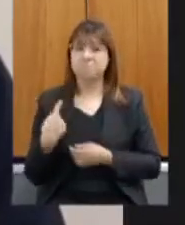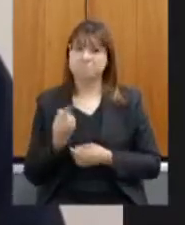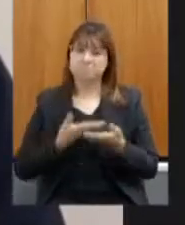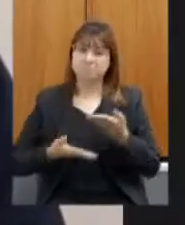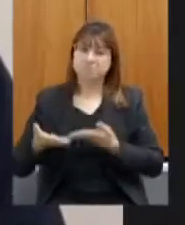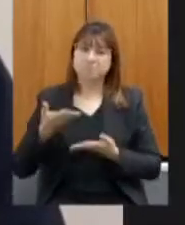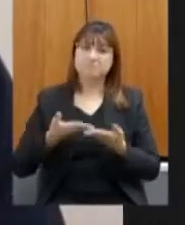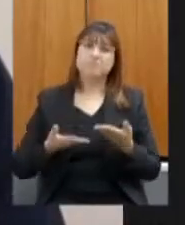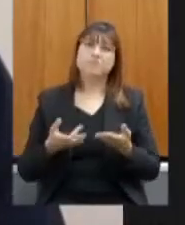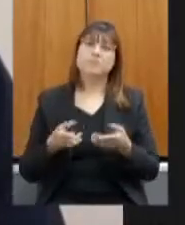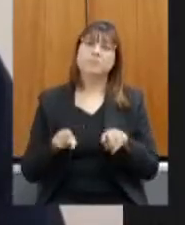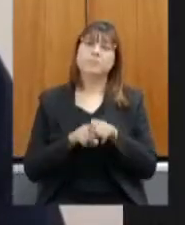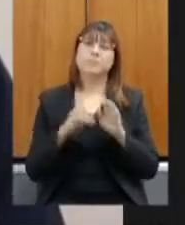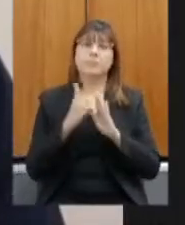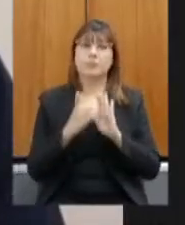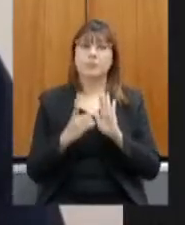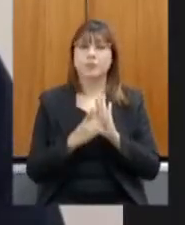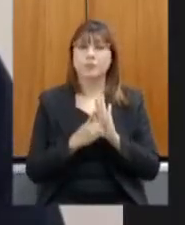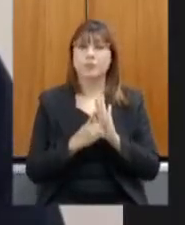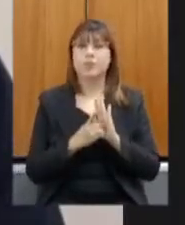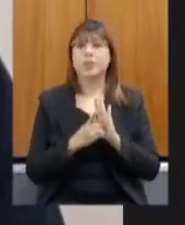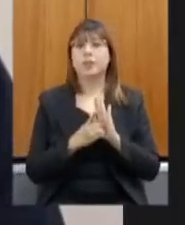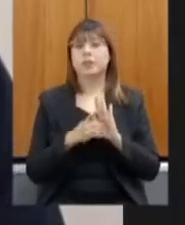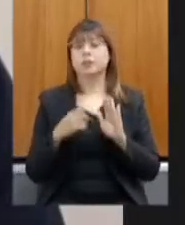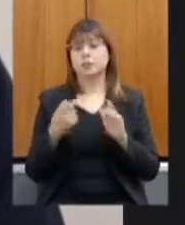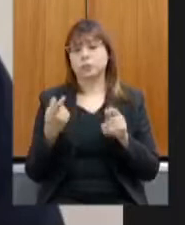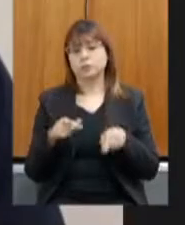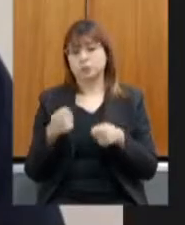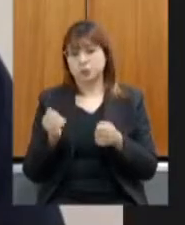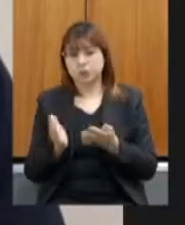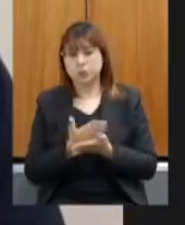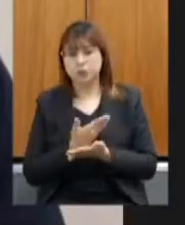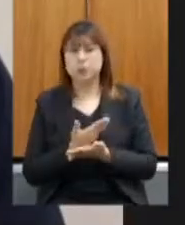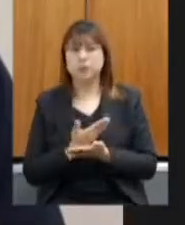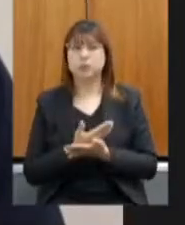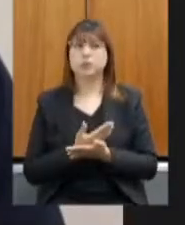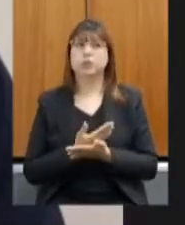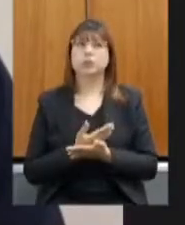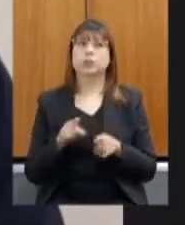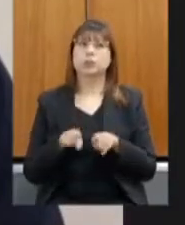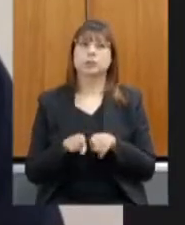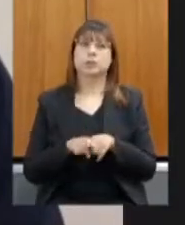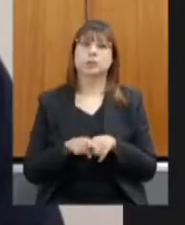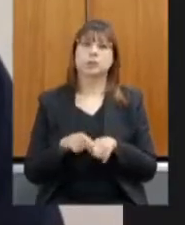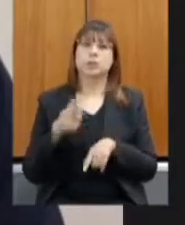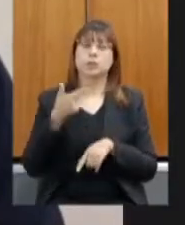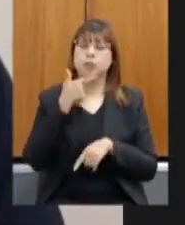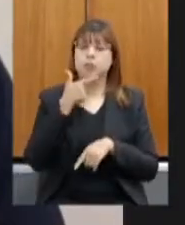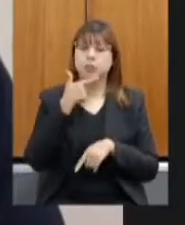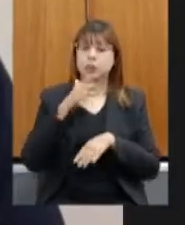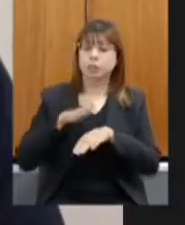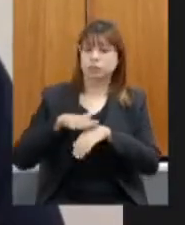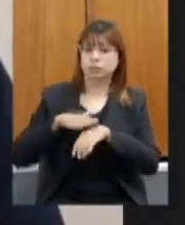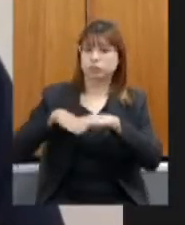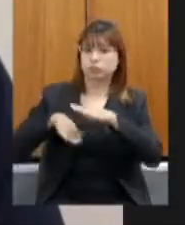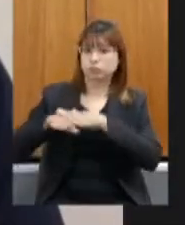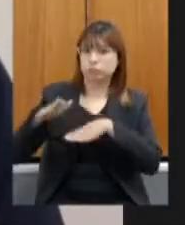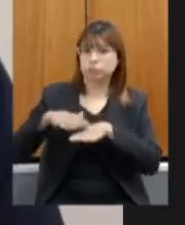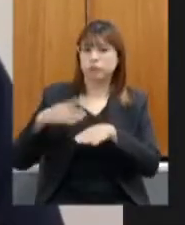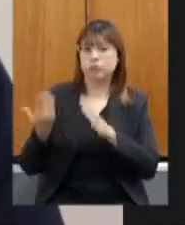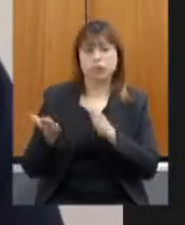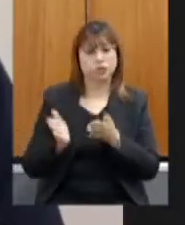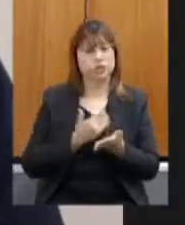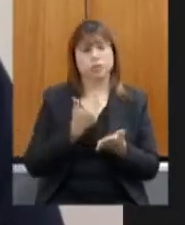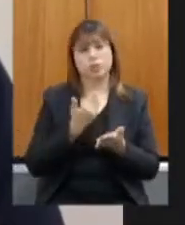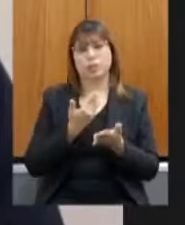diálogo que para a gente é um absurdo e deveria ter sido tirado e do queijo do artesanal como tirar essa burocracia tão